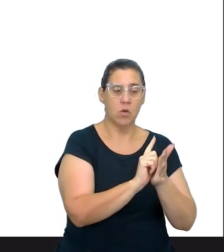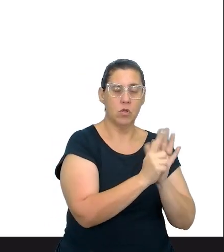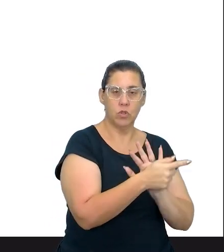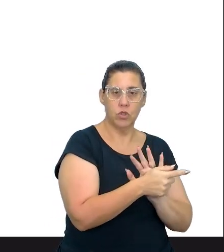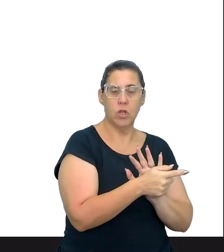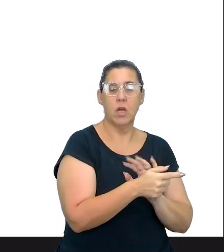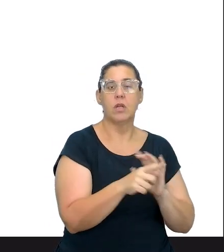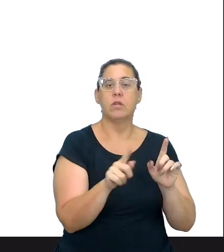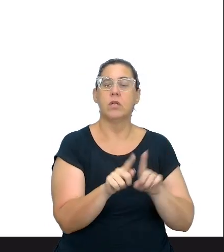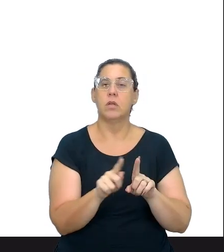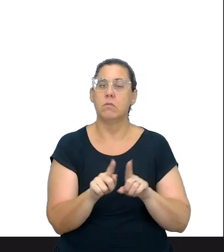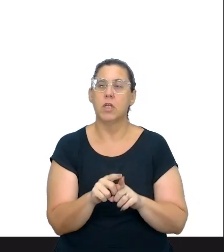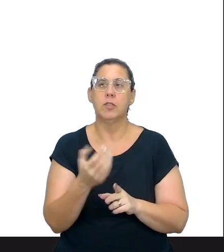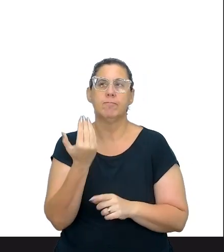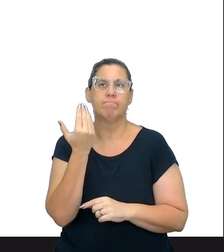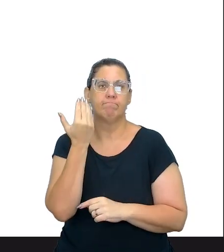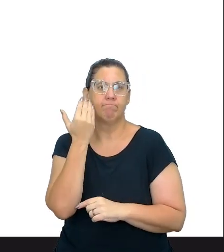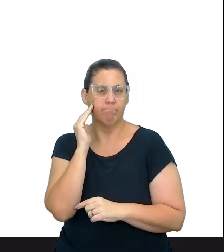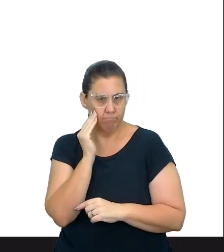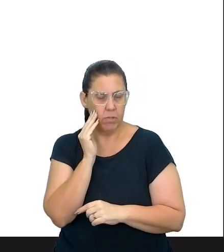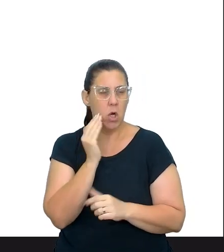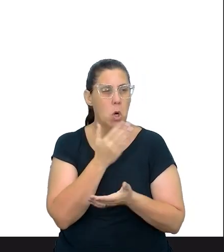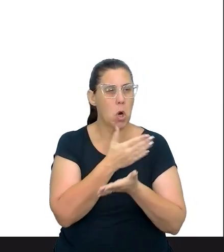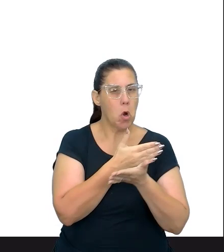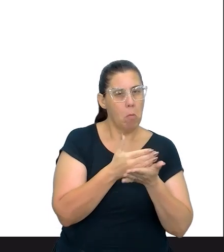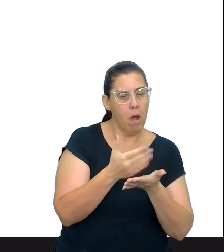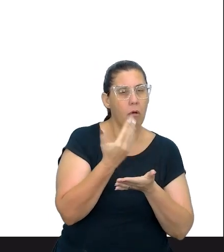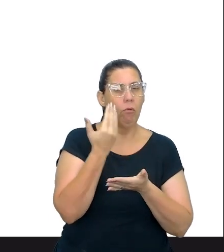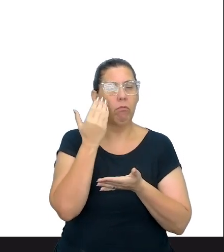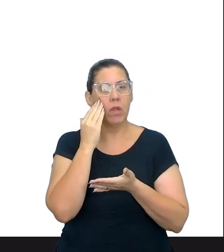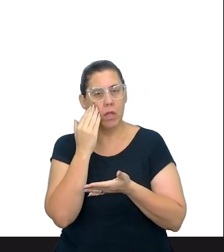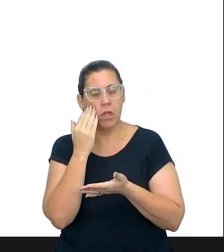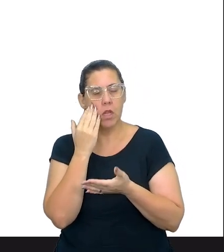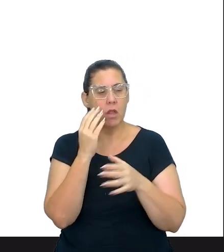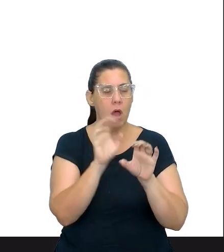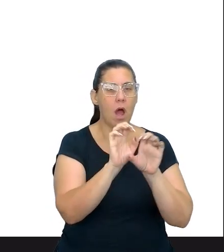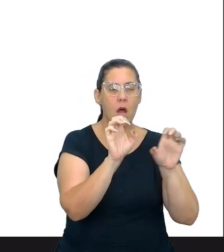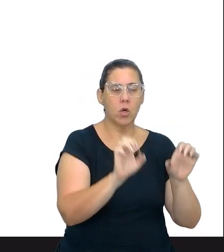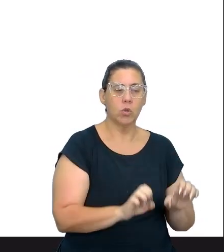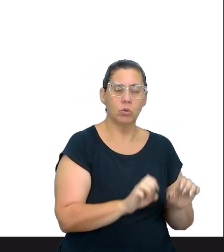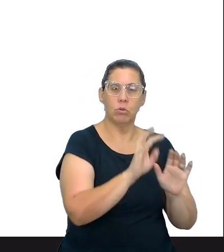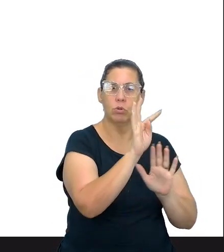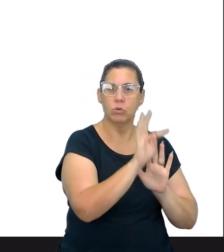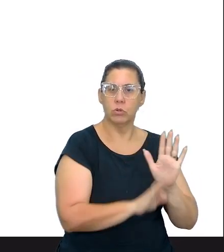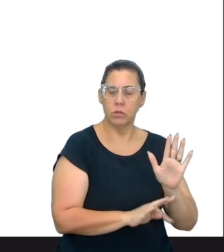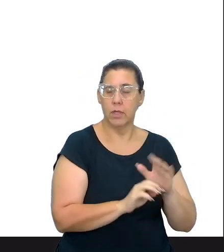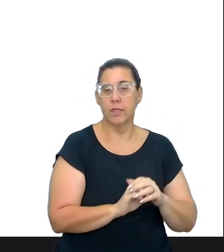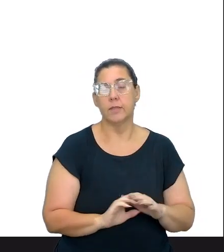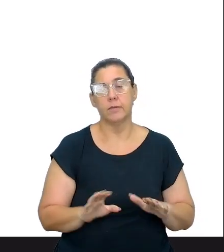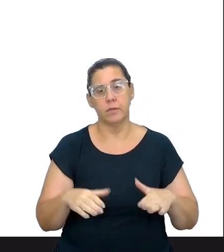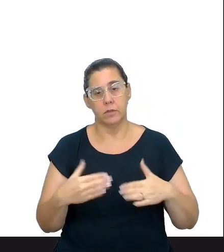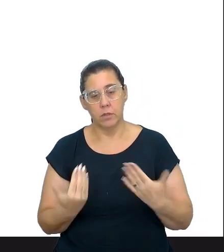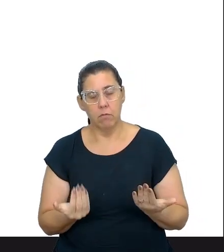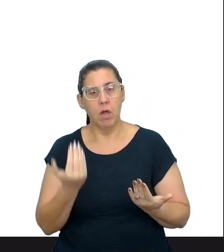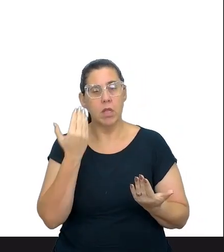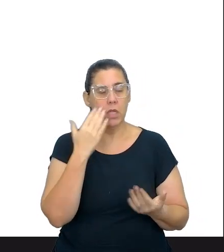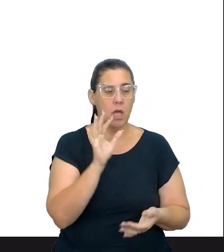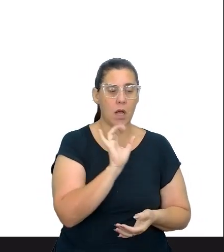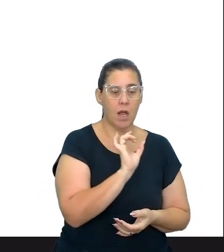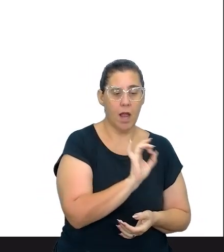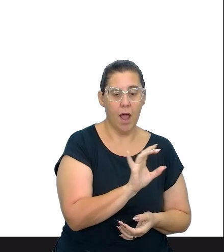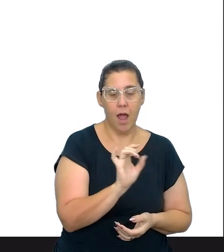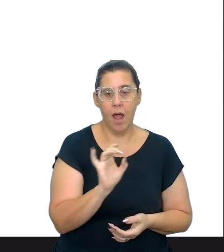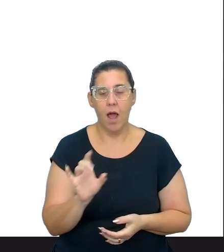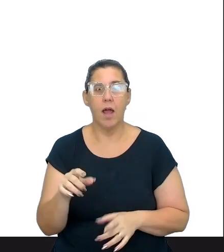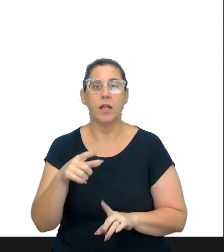E partir que ele passa a ter essa familiaridade, ele começa a entender a parte estrutural do texto, ou seja, ele vai entender que cada tipo de